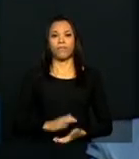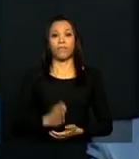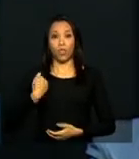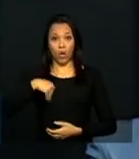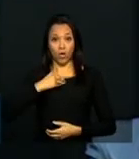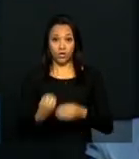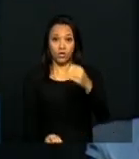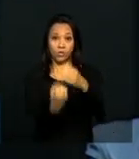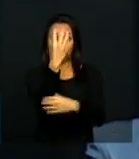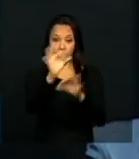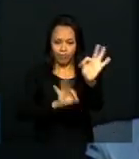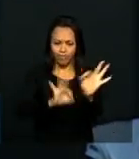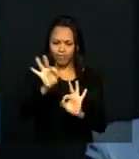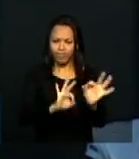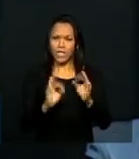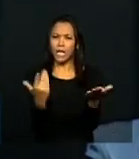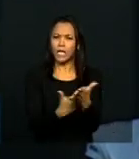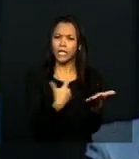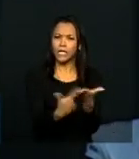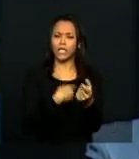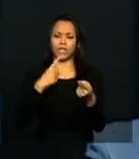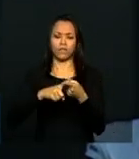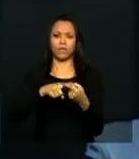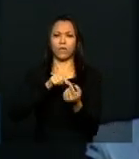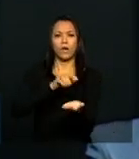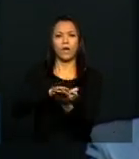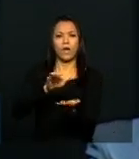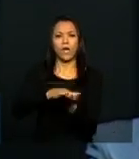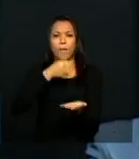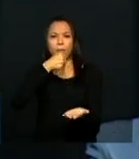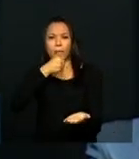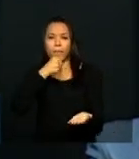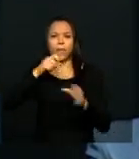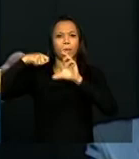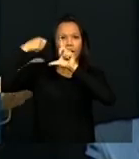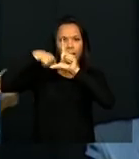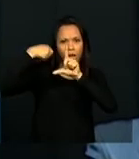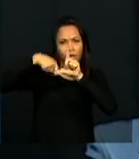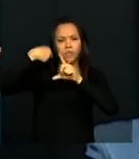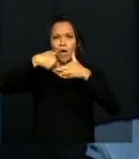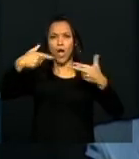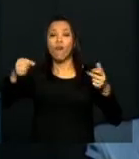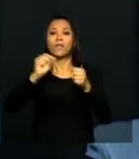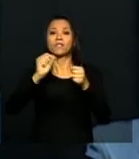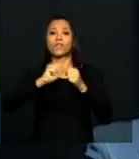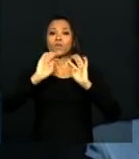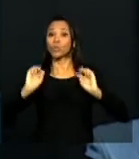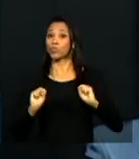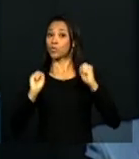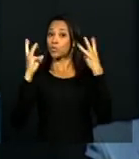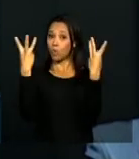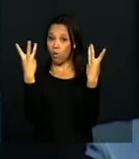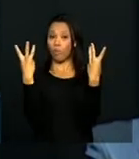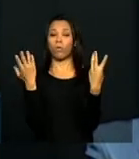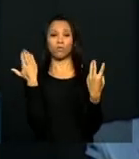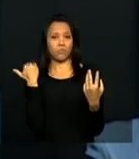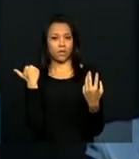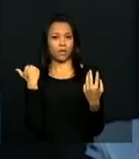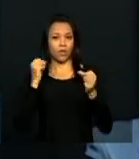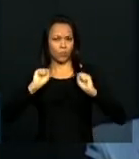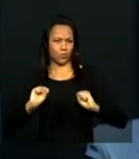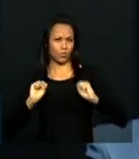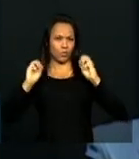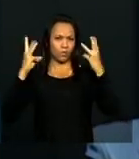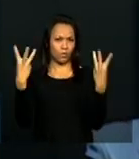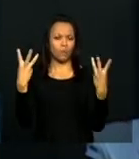esse trabalho editando livros, montando exposições, produzindo documentários, seminários, fazendo shows. Há duas semanas atrás, fizemos um